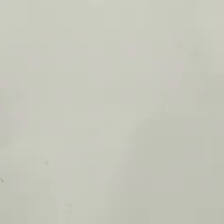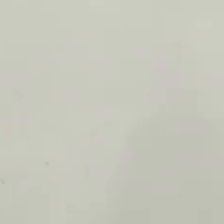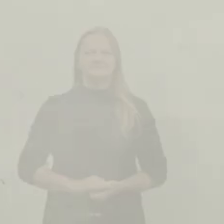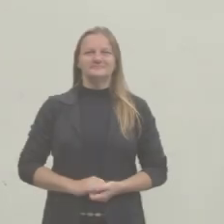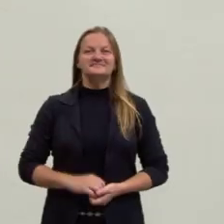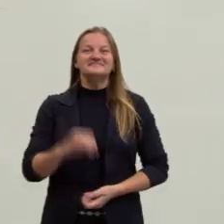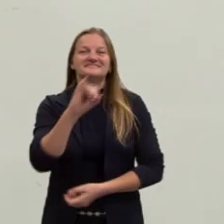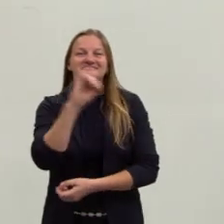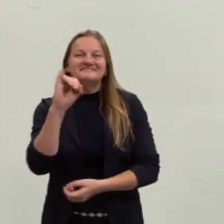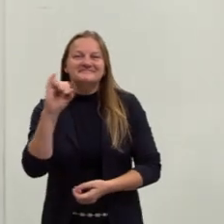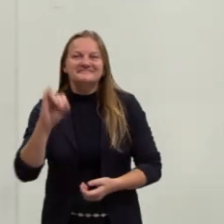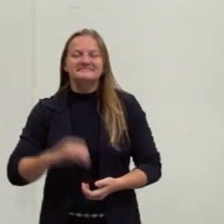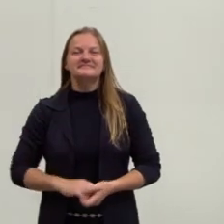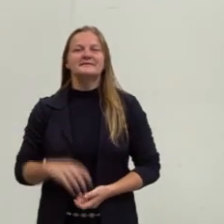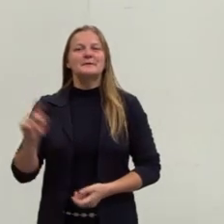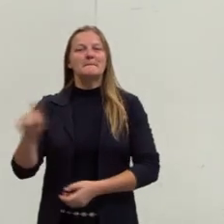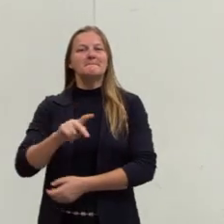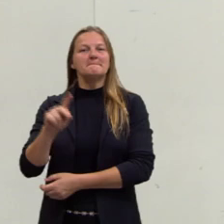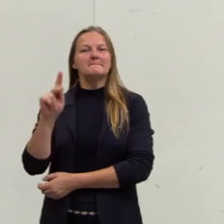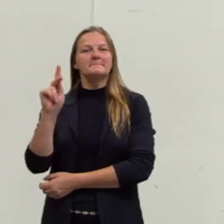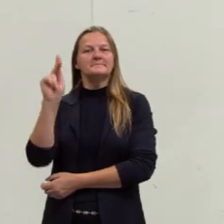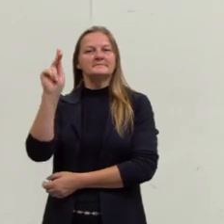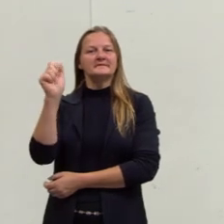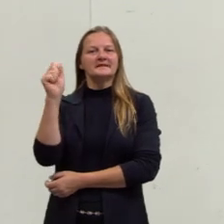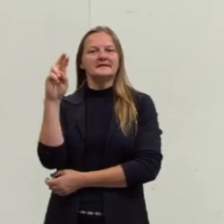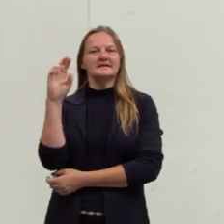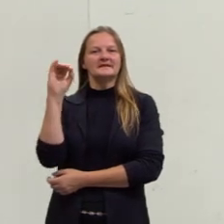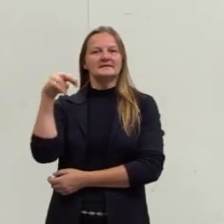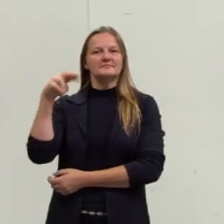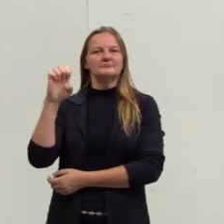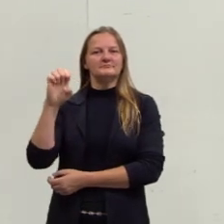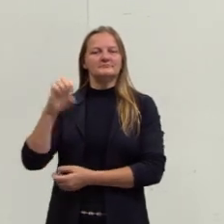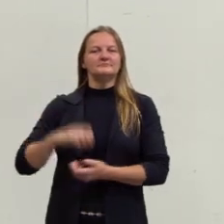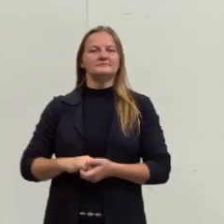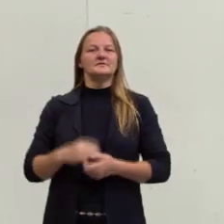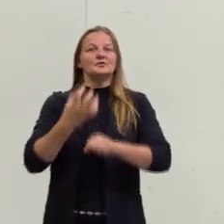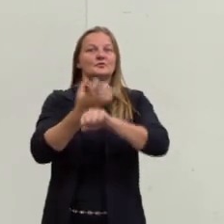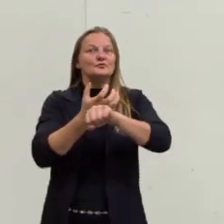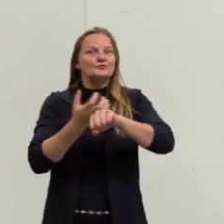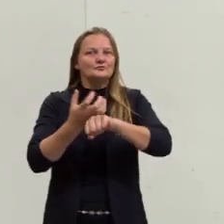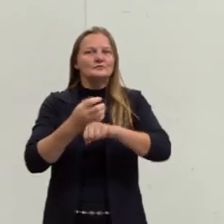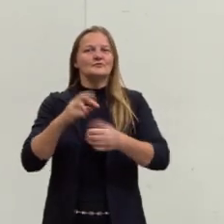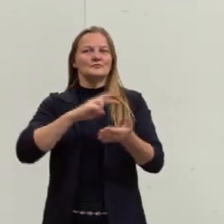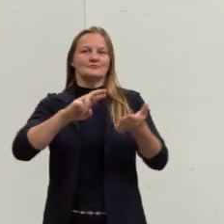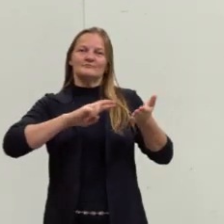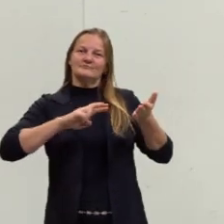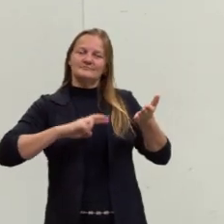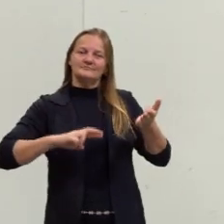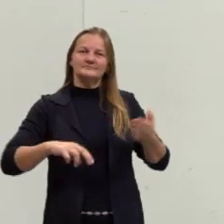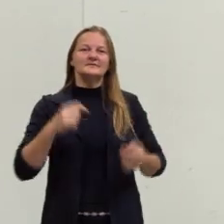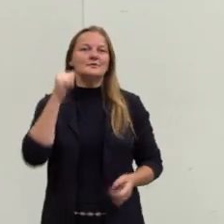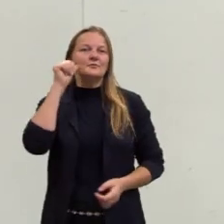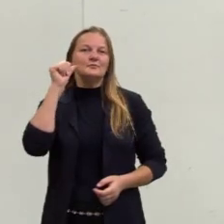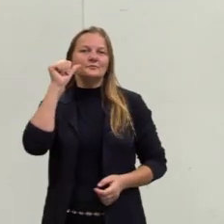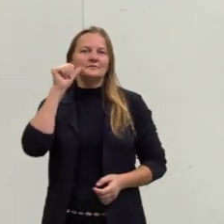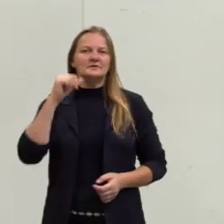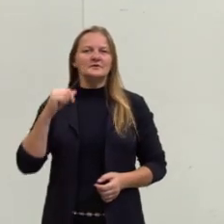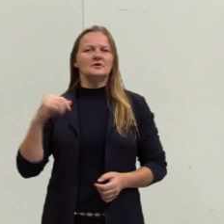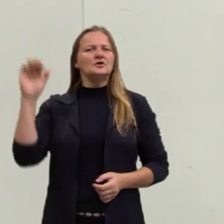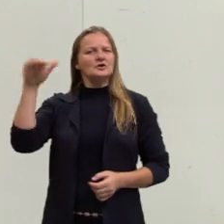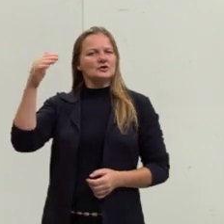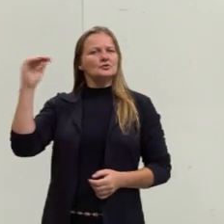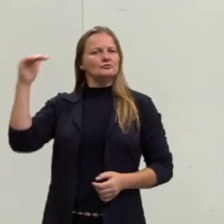Olá, eu sou a professora Karine Bittenbender, do componente de redação. Eu sou uma mulher de estatura